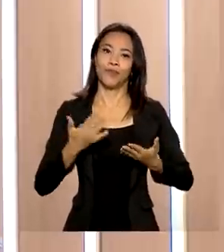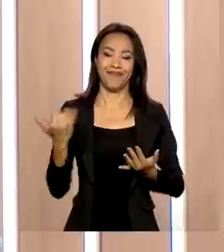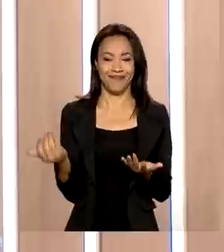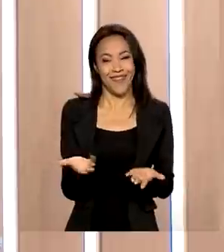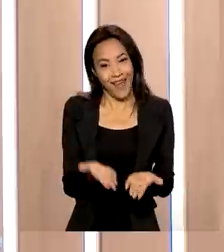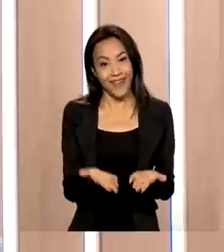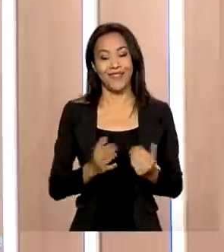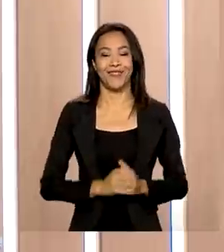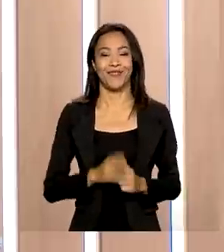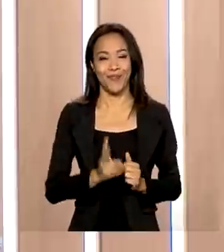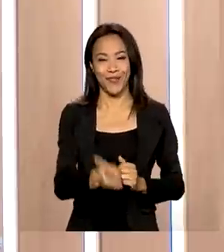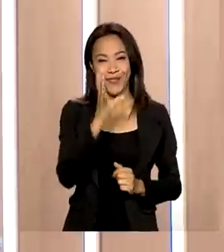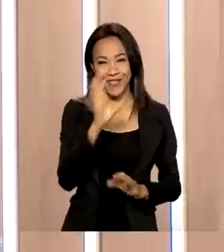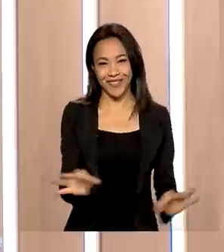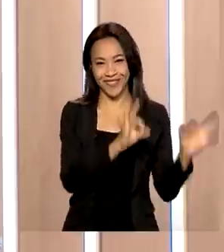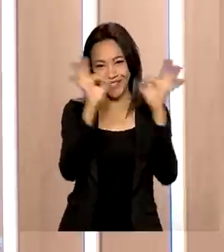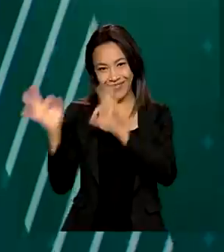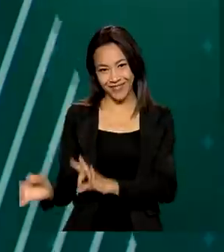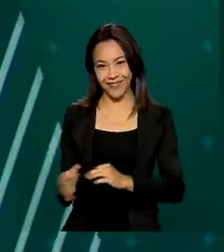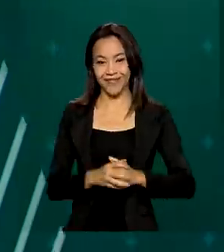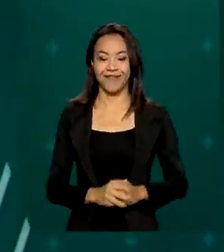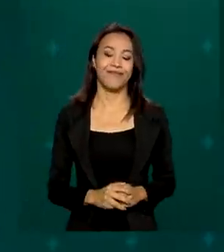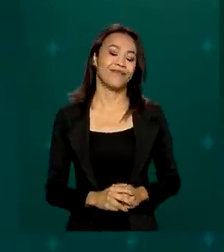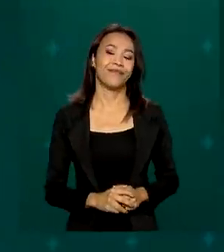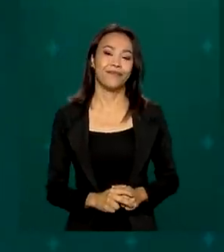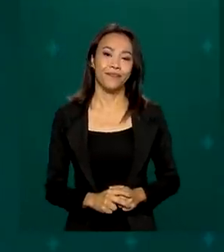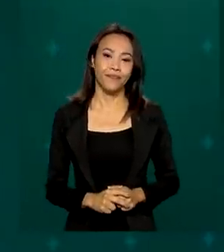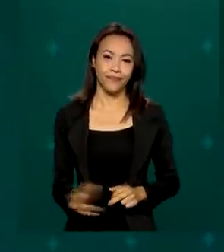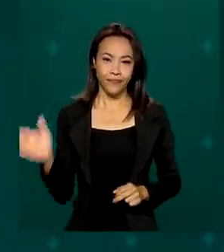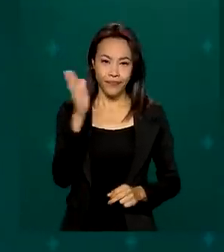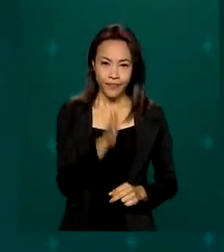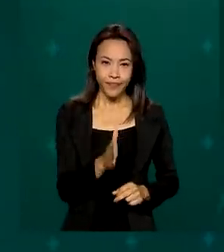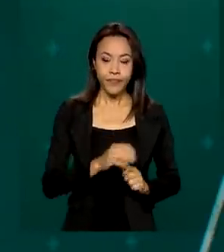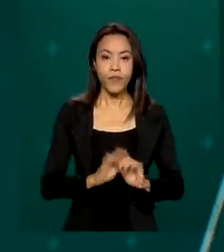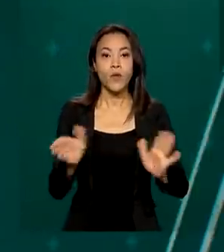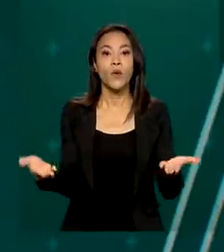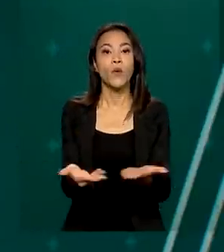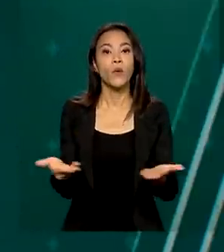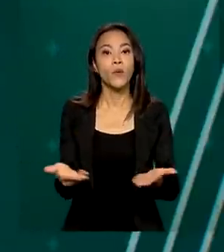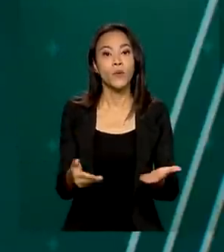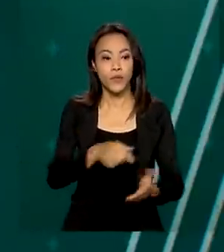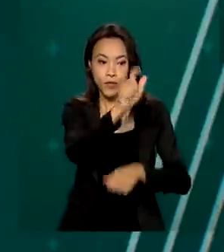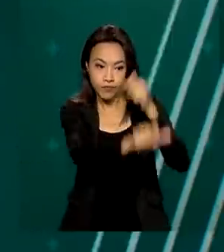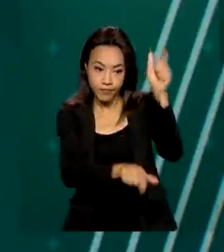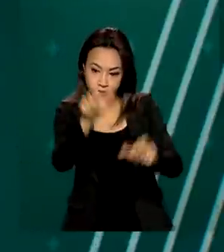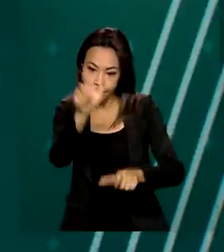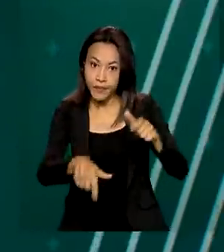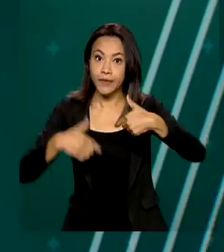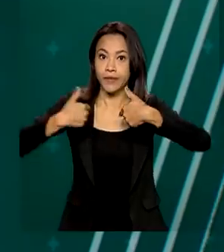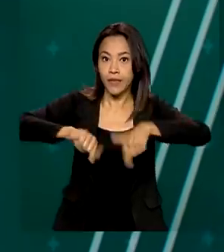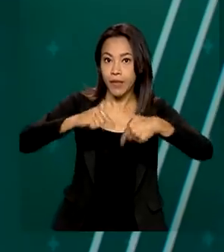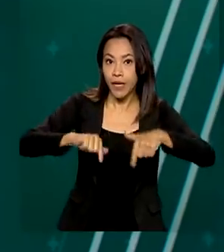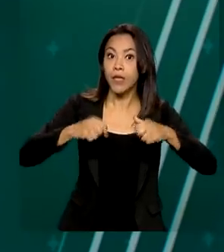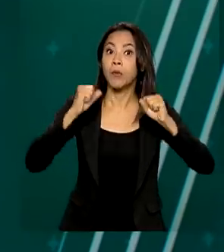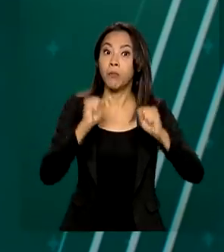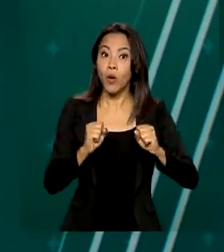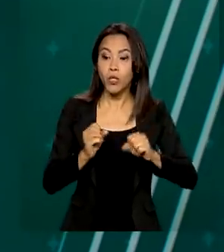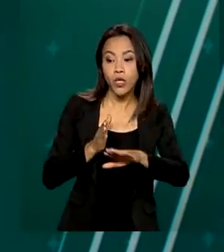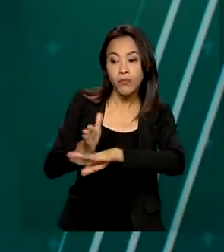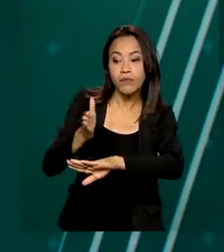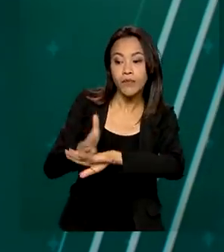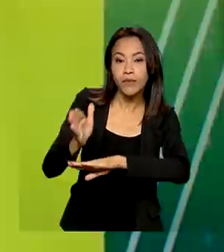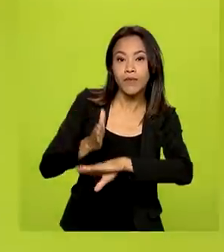hoje, continue conosco e tenha um ótimo dia. A partir de hoje, trabalhadores podem fazer consultas sobre o saque